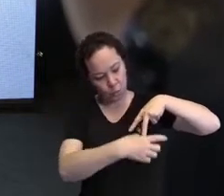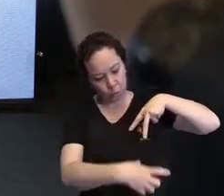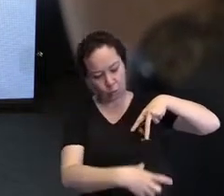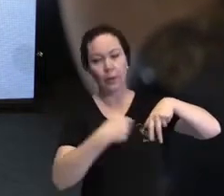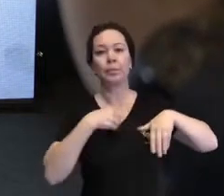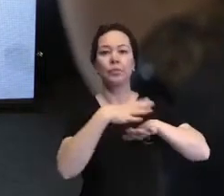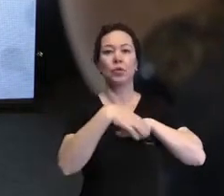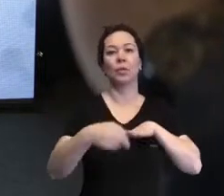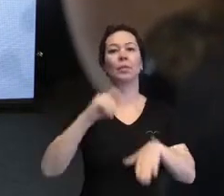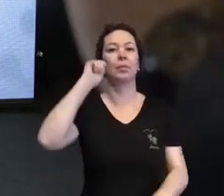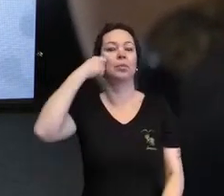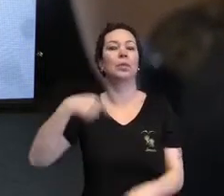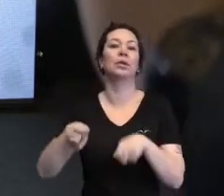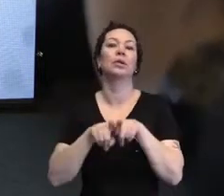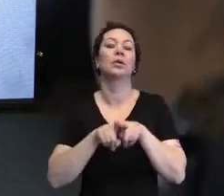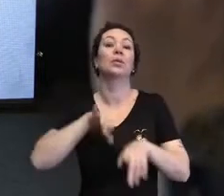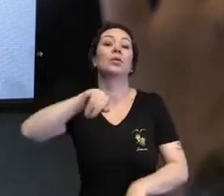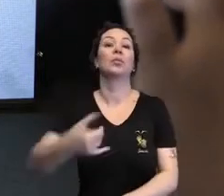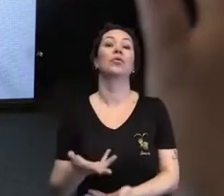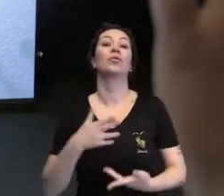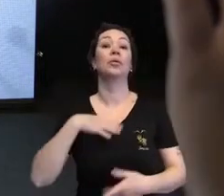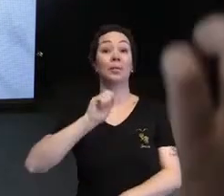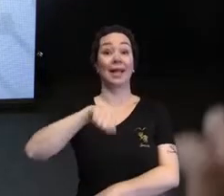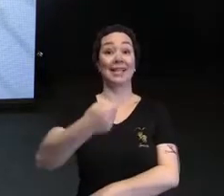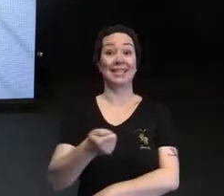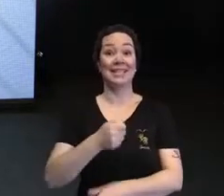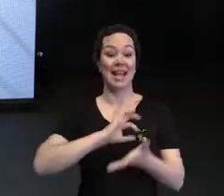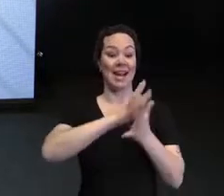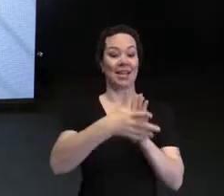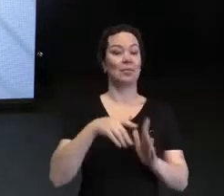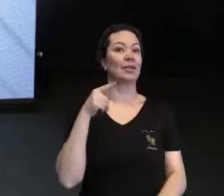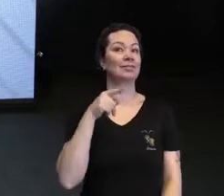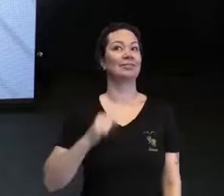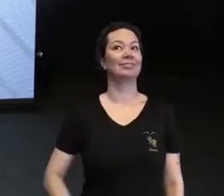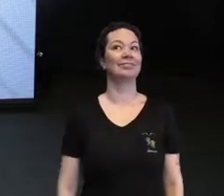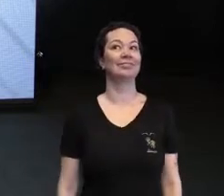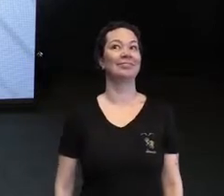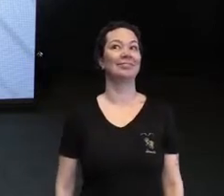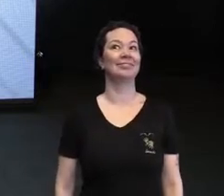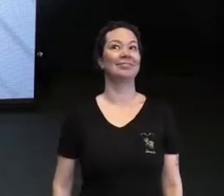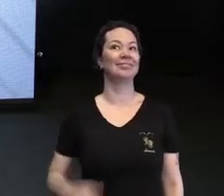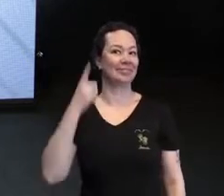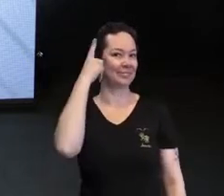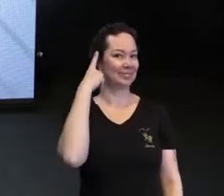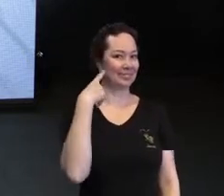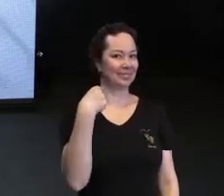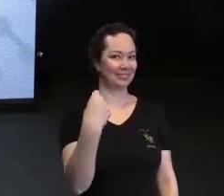sapato preto. Também aproveito para dizer qual é o meu sinal em libras, que é este aqui.